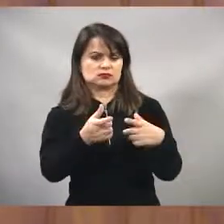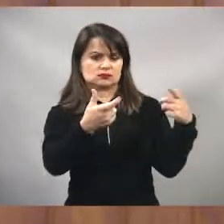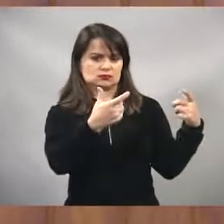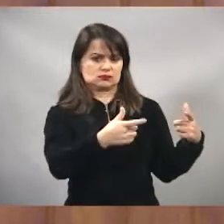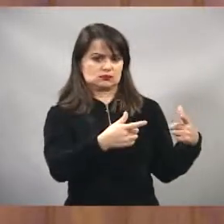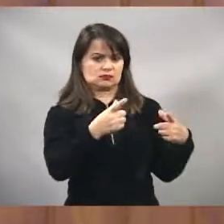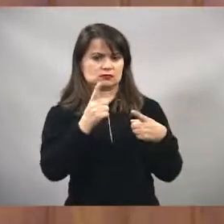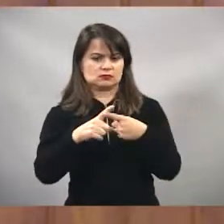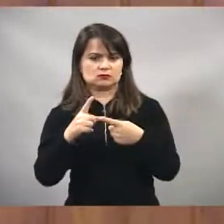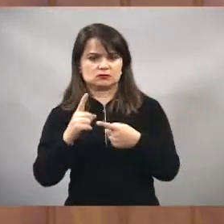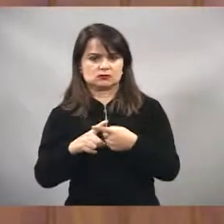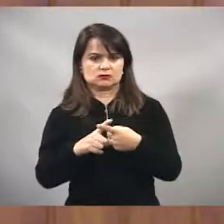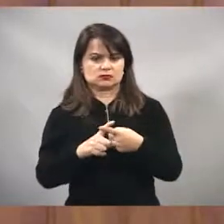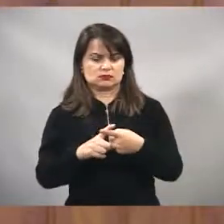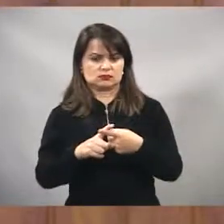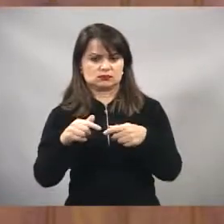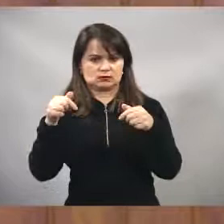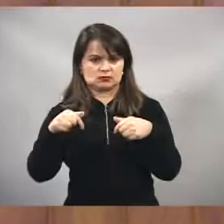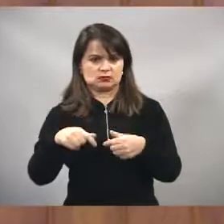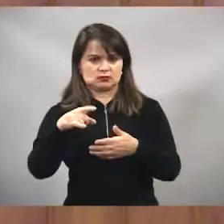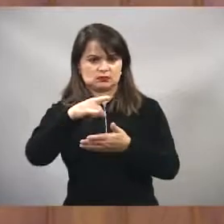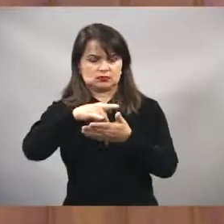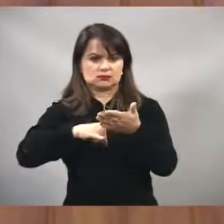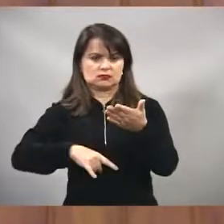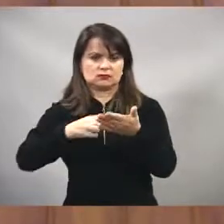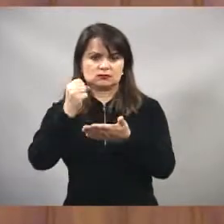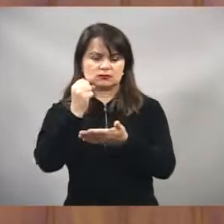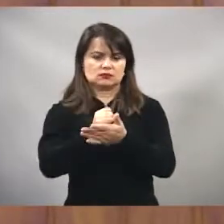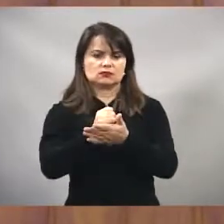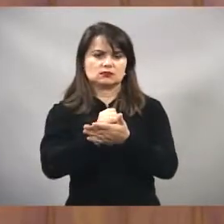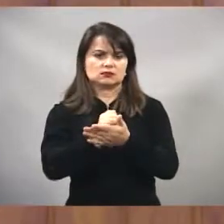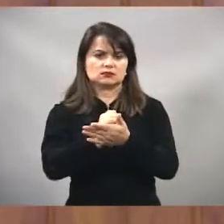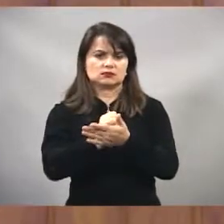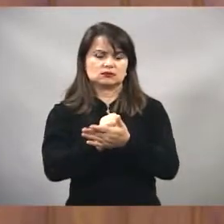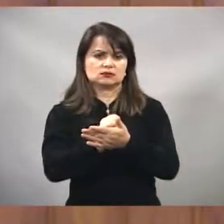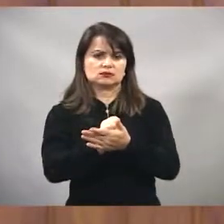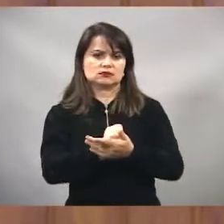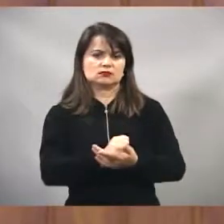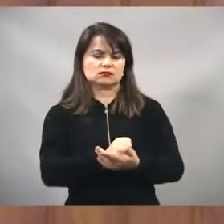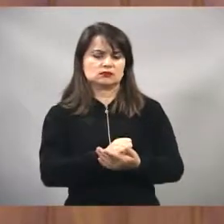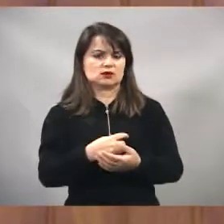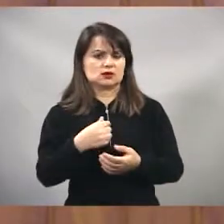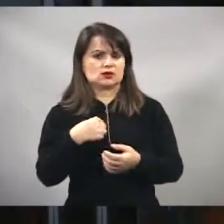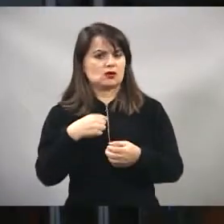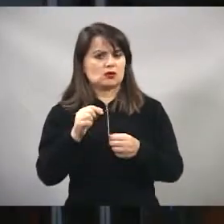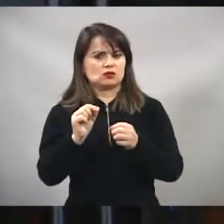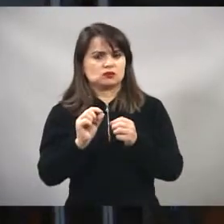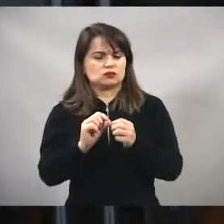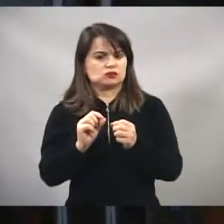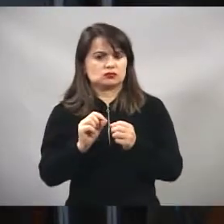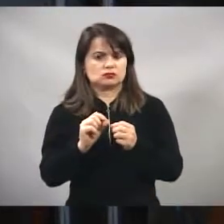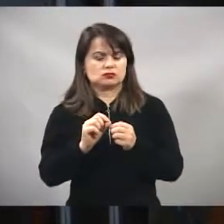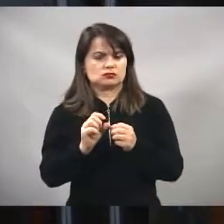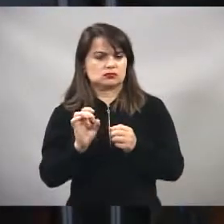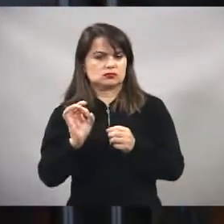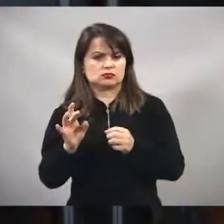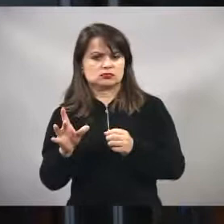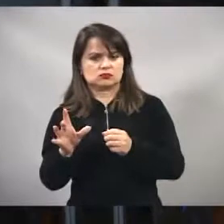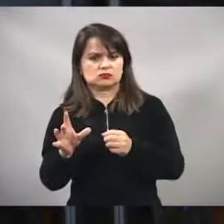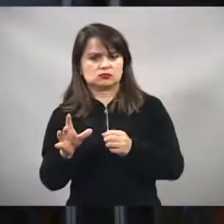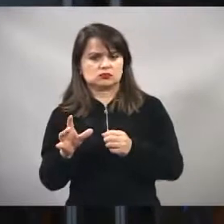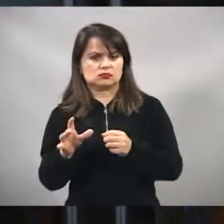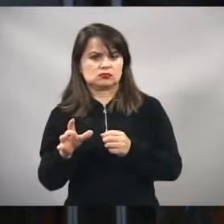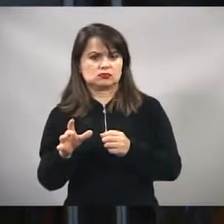esse requerimento colocado em pauta, eu não fiz nem ele propriamente para conflitar com o